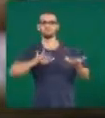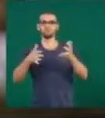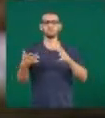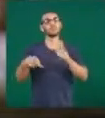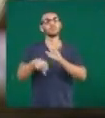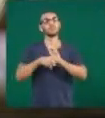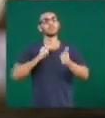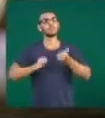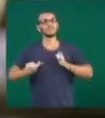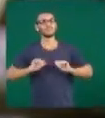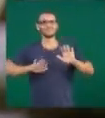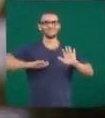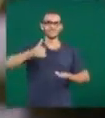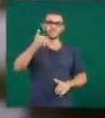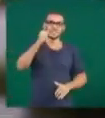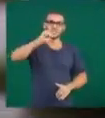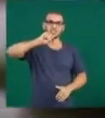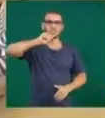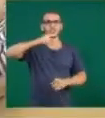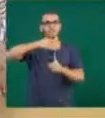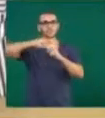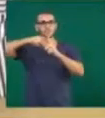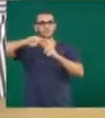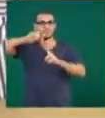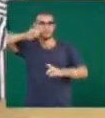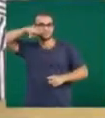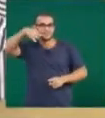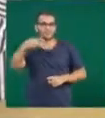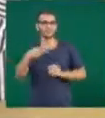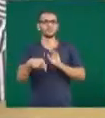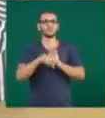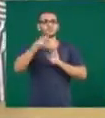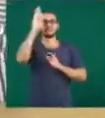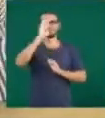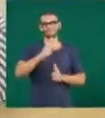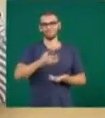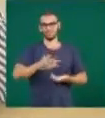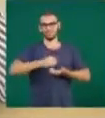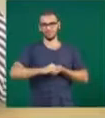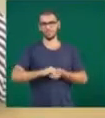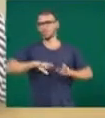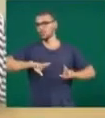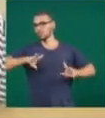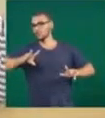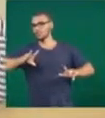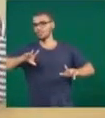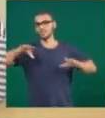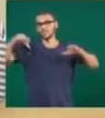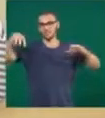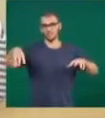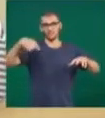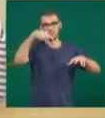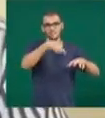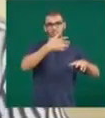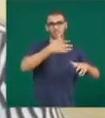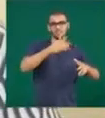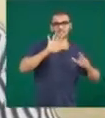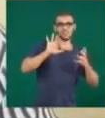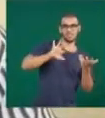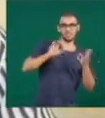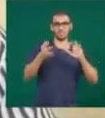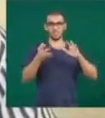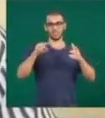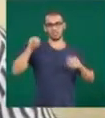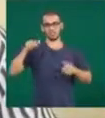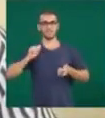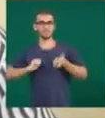mais de 18 milhões e meio de brasileiros. O médico explica que a diferença do transtorno para a ansiedade considerada normal é quando